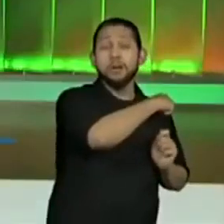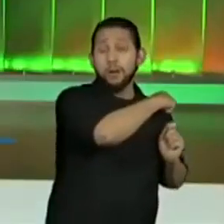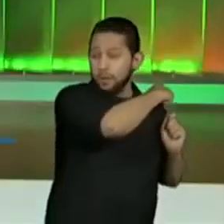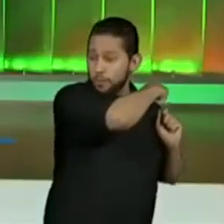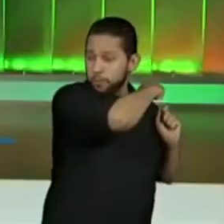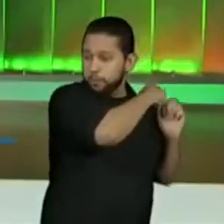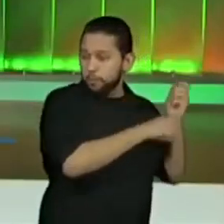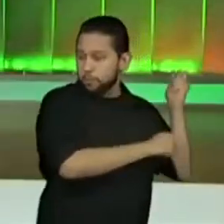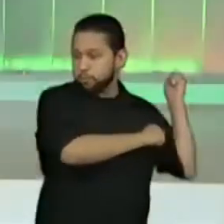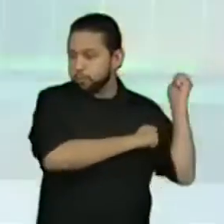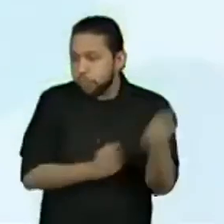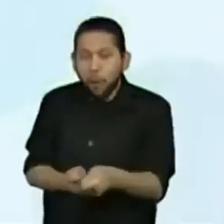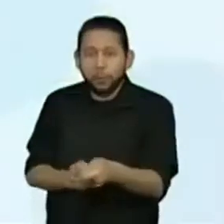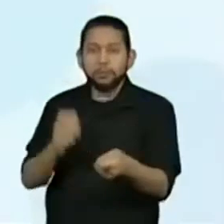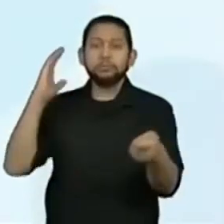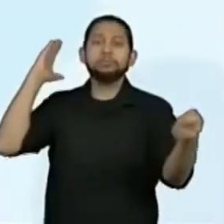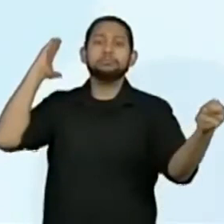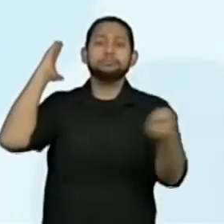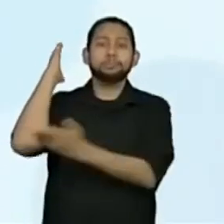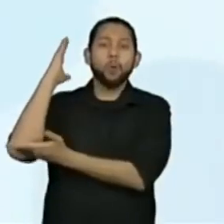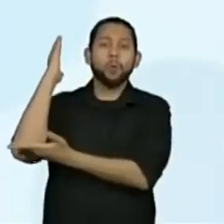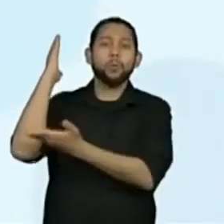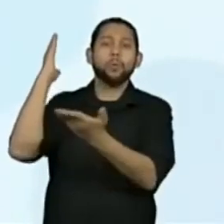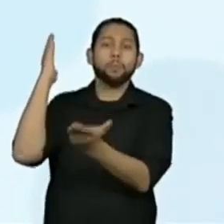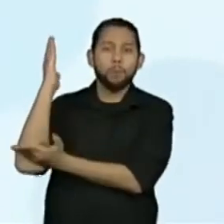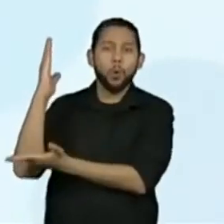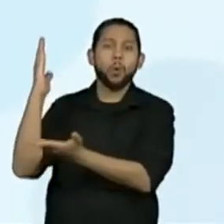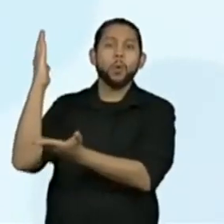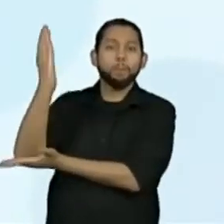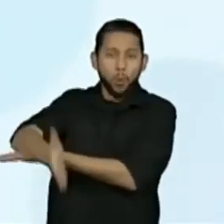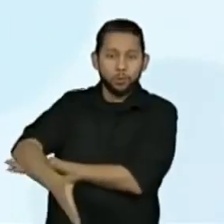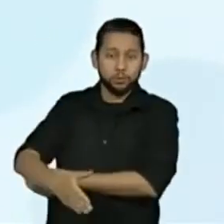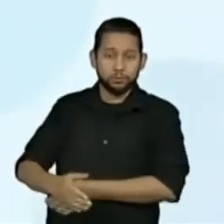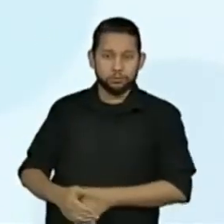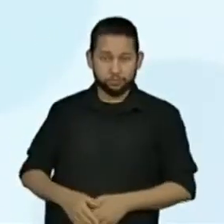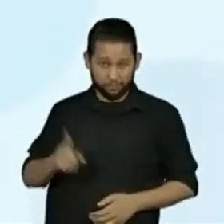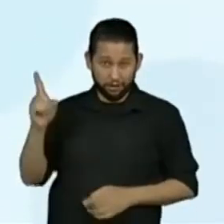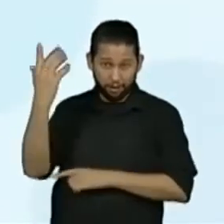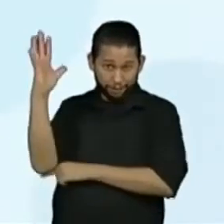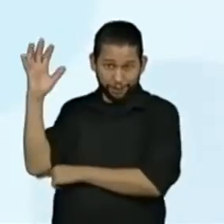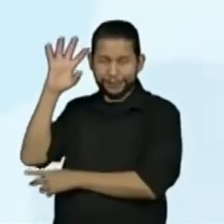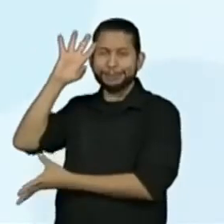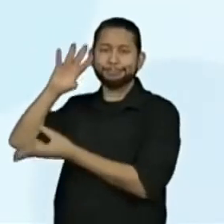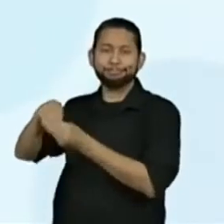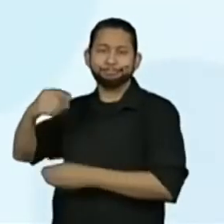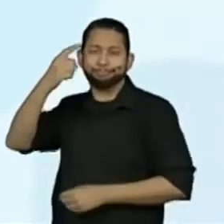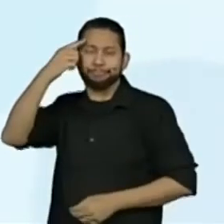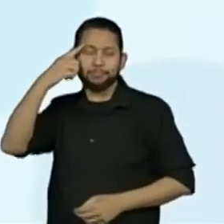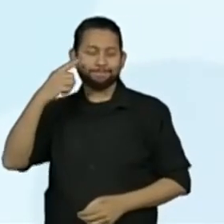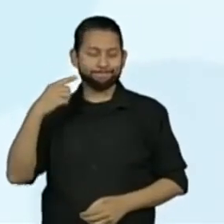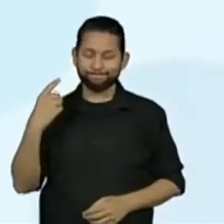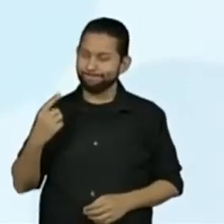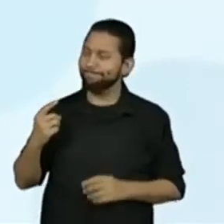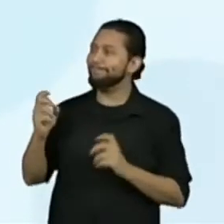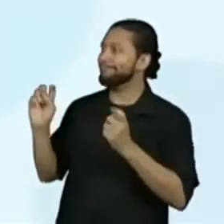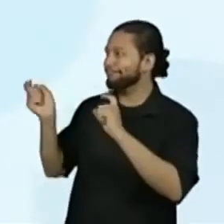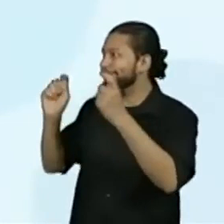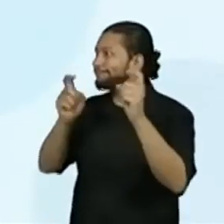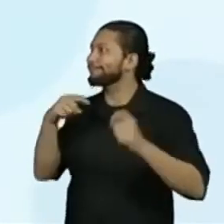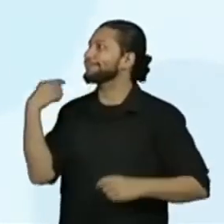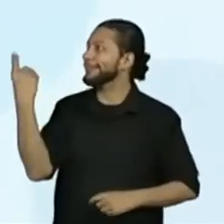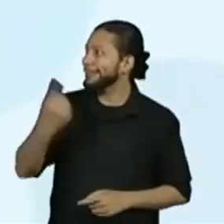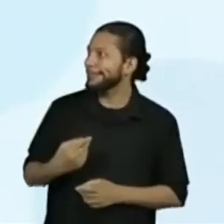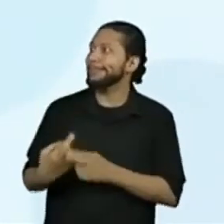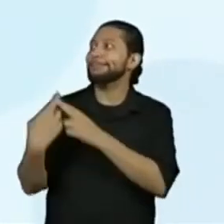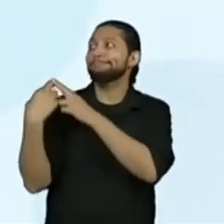aqui. É nossa responsabilidade por esse mal, a destruição. Porque entregamos a nossa irmã